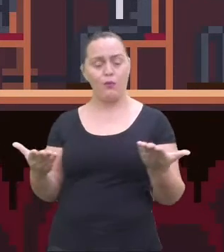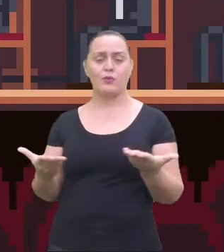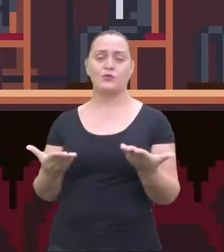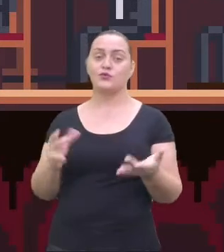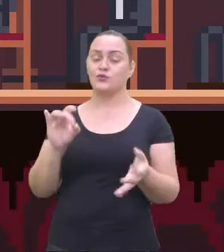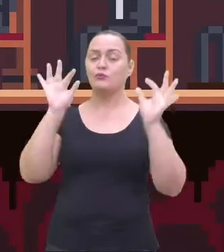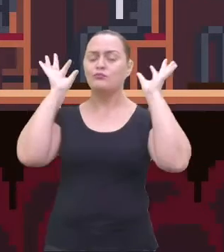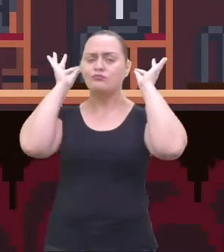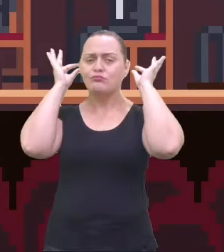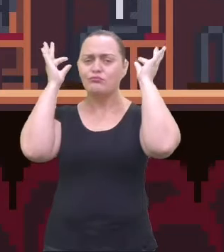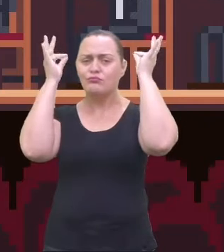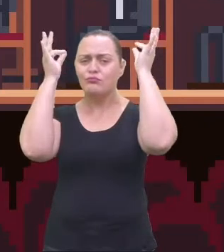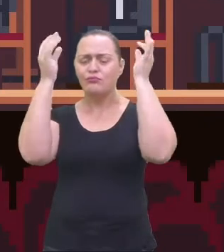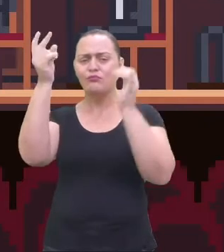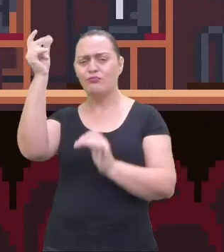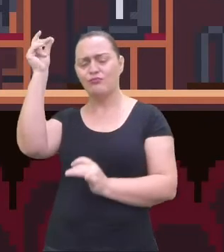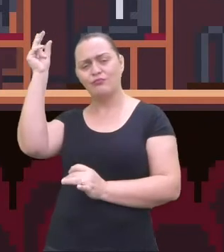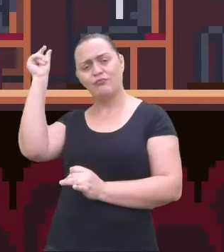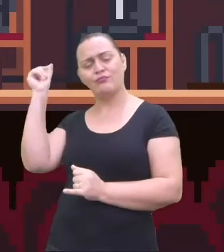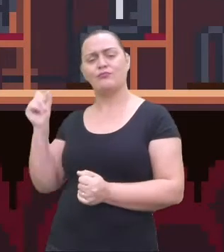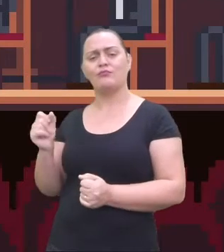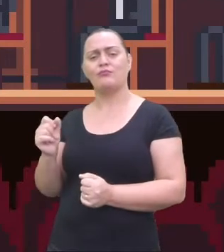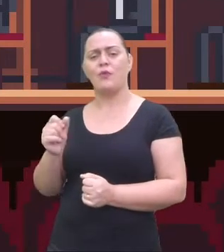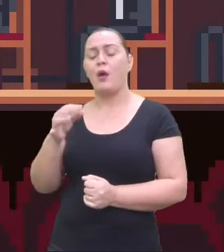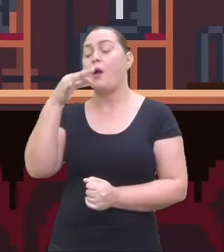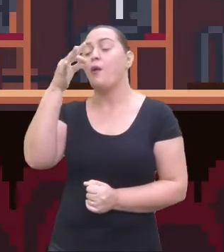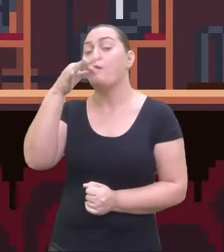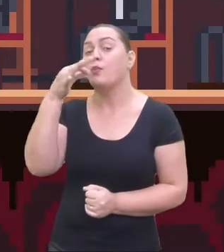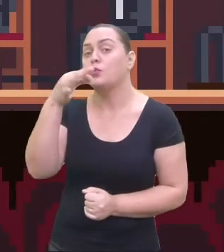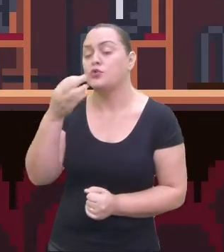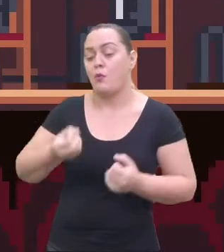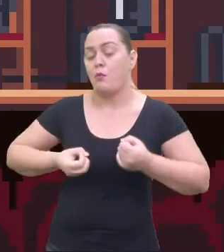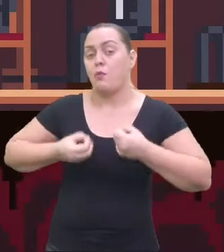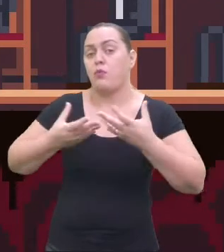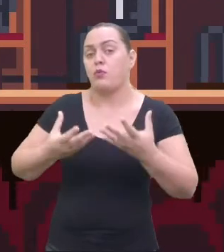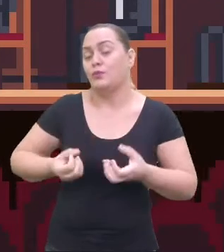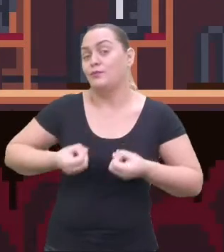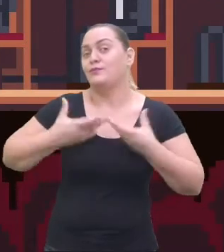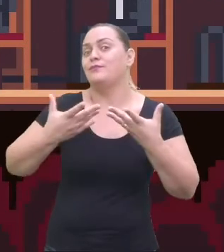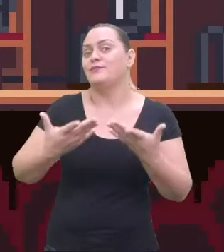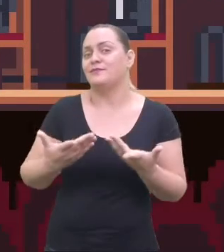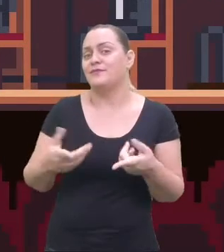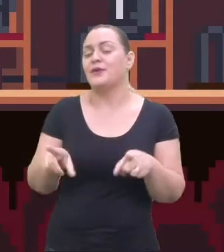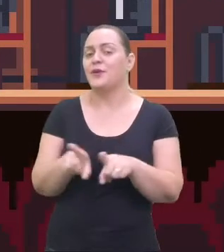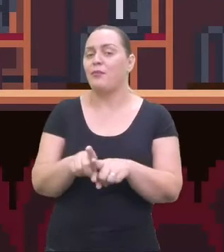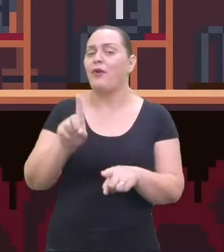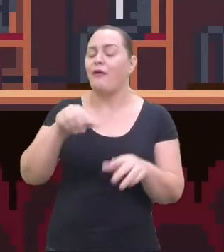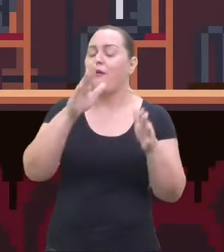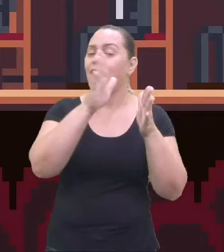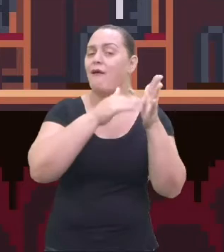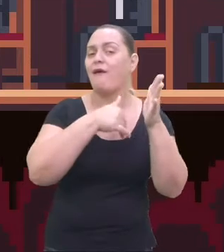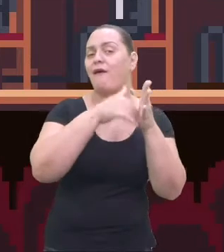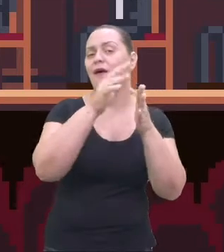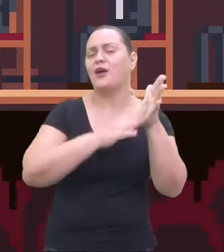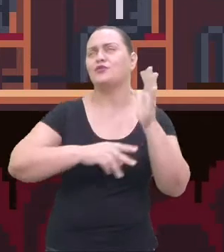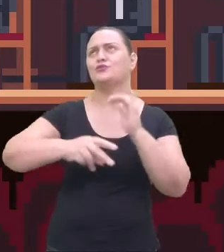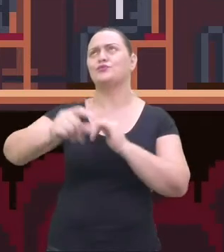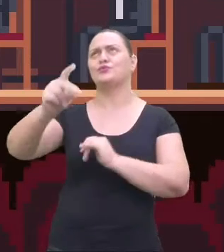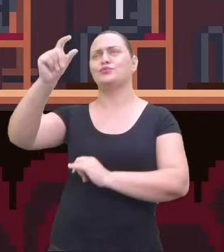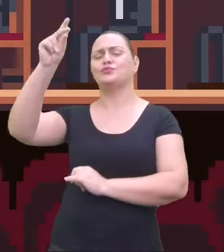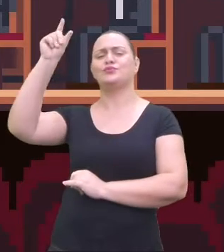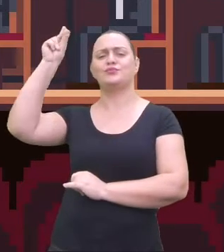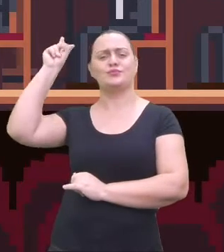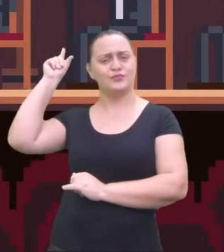música e a poesia eram consideradas que arte da maneira como vimos hoje. Só lá na Mesopotâmia, olha que legal.